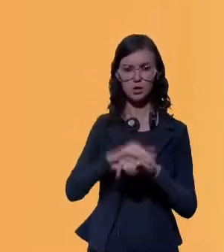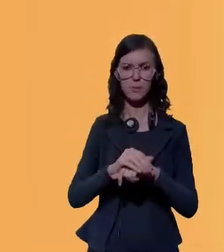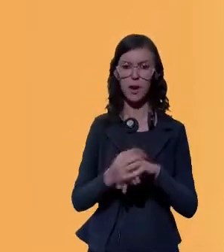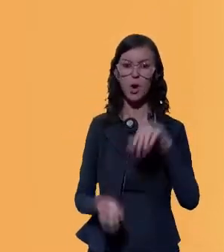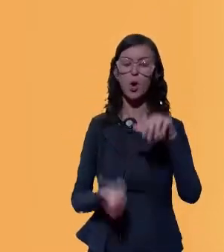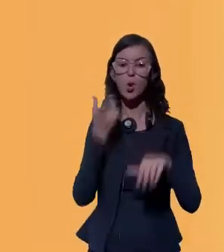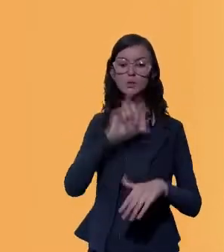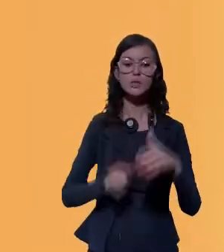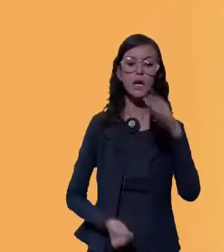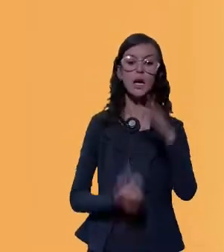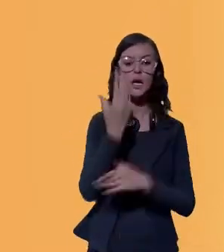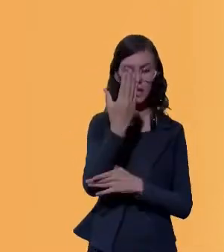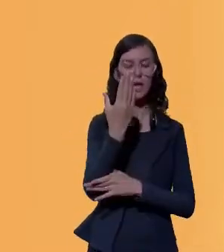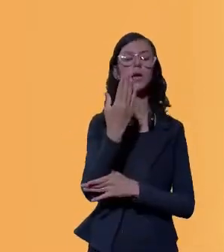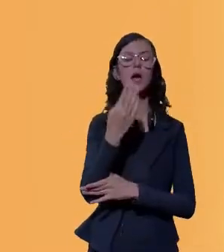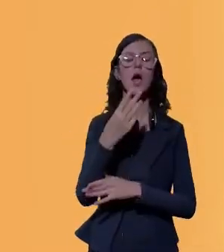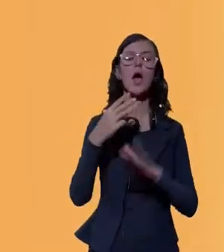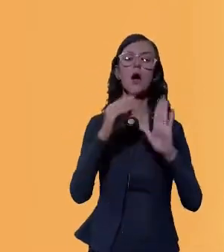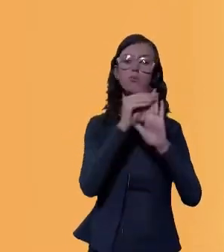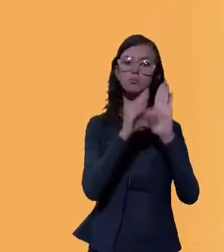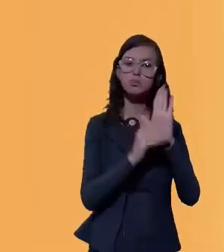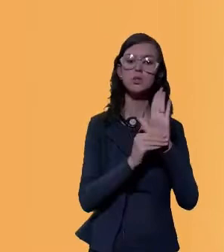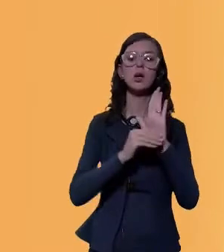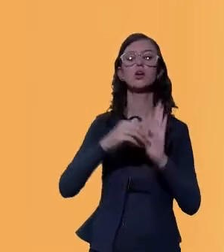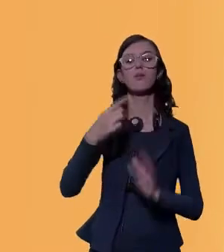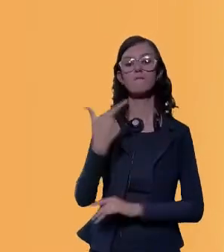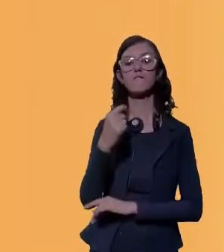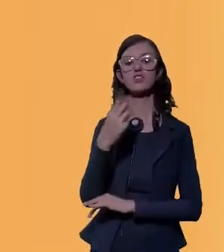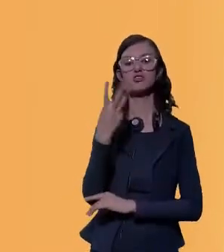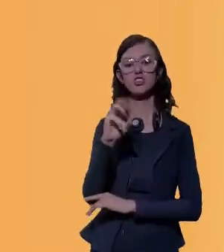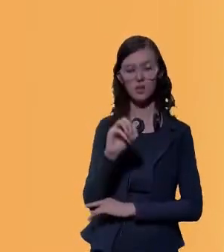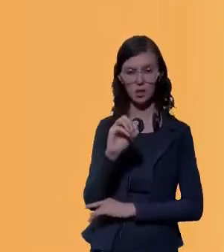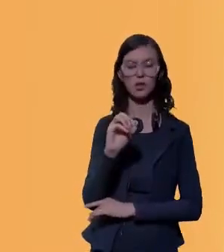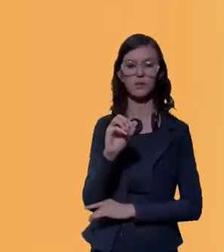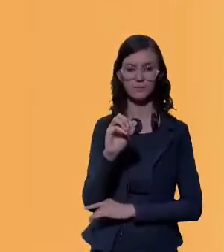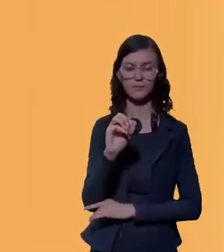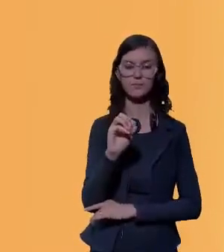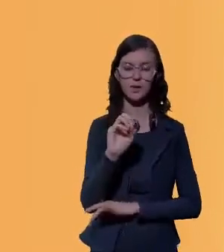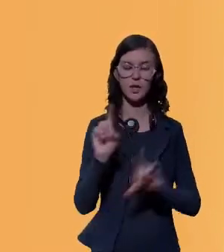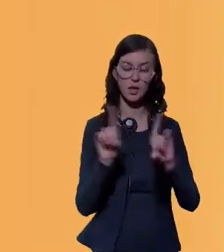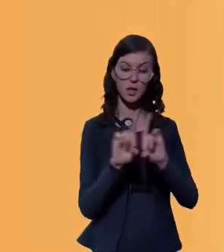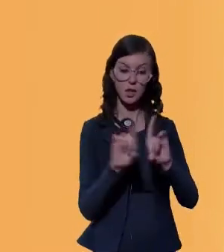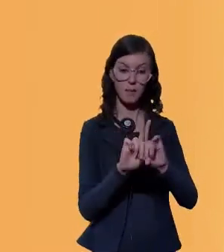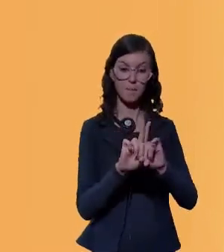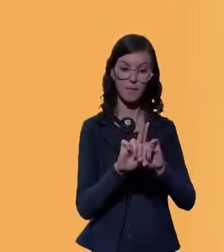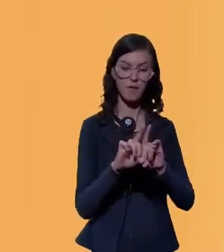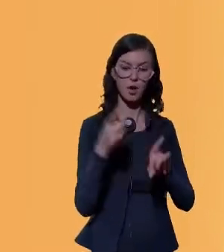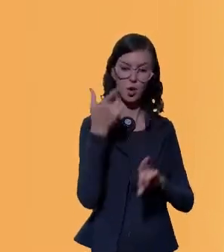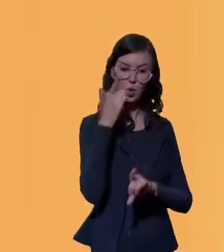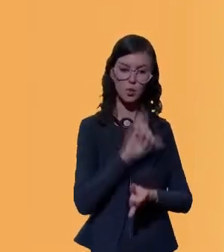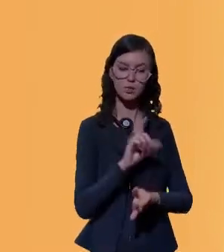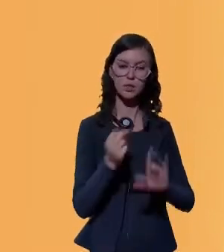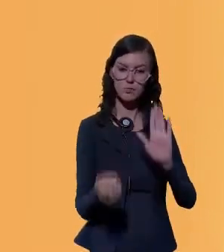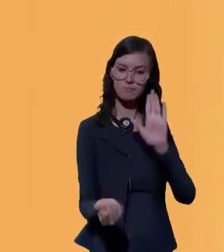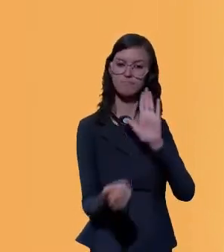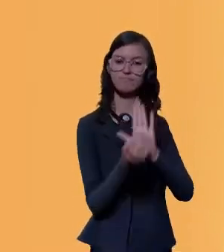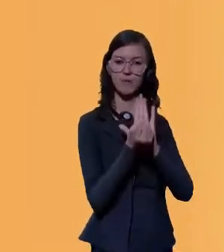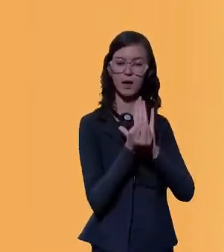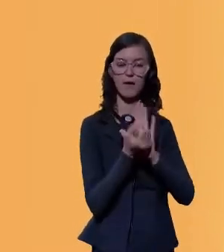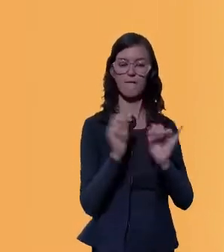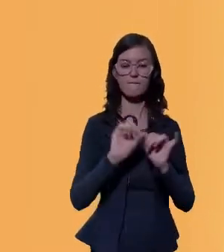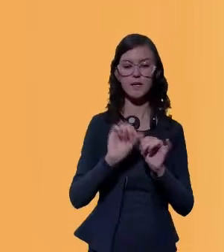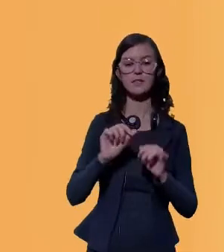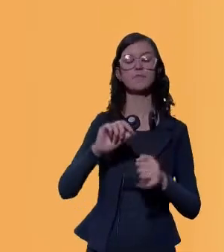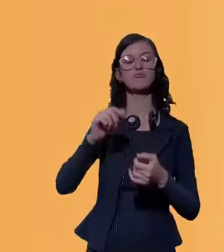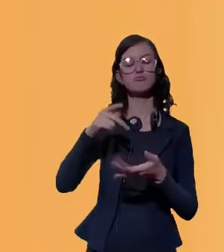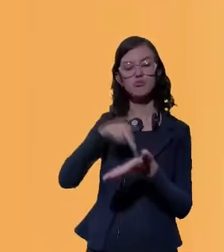elaboração do plano a BDE 2030 e que serão definidores também na implementação exitosa dessas estratégias